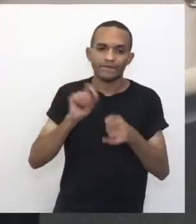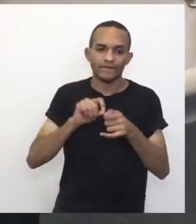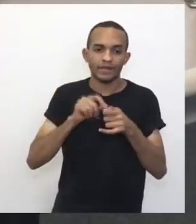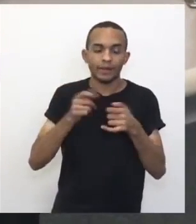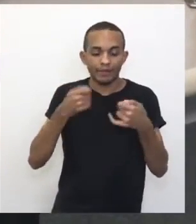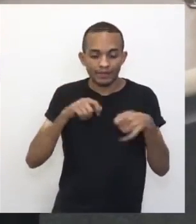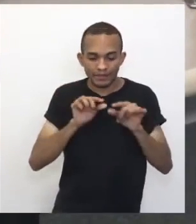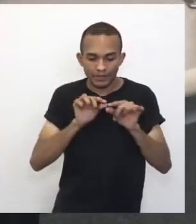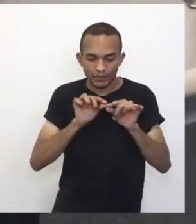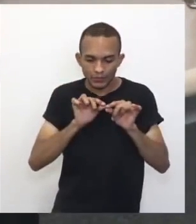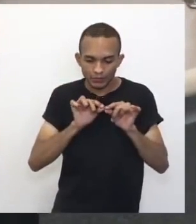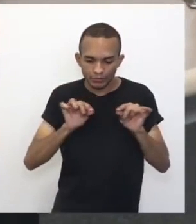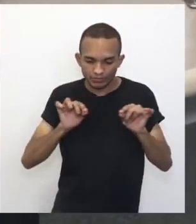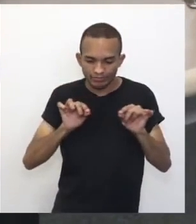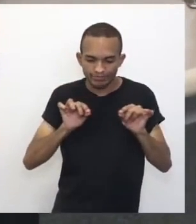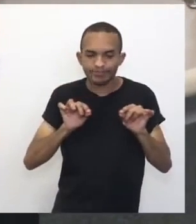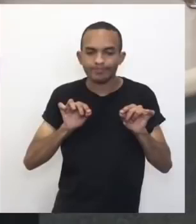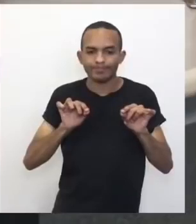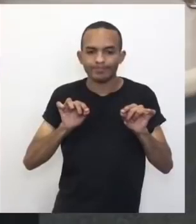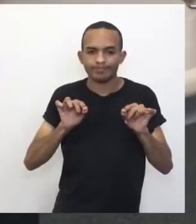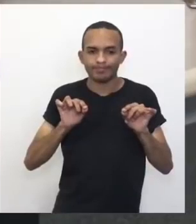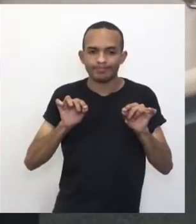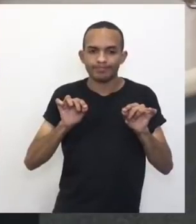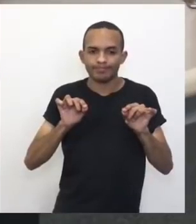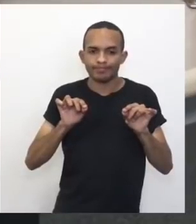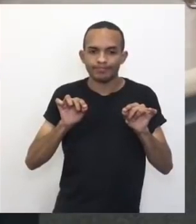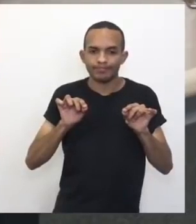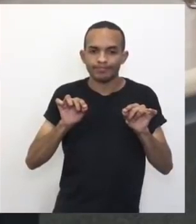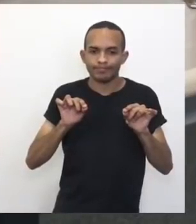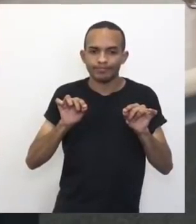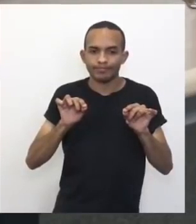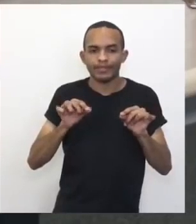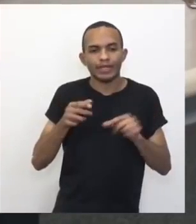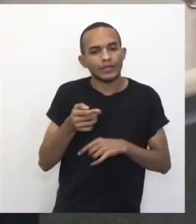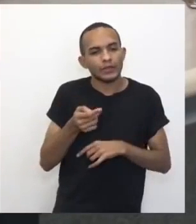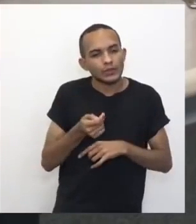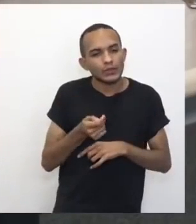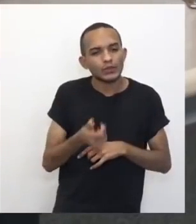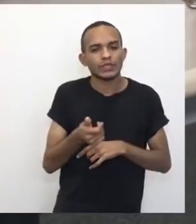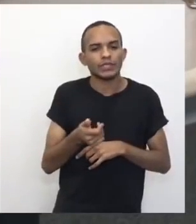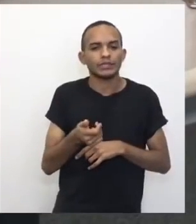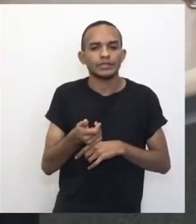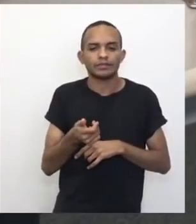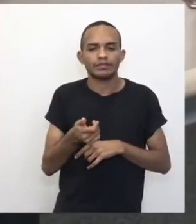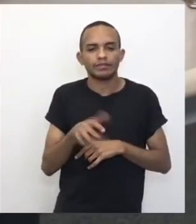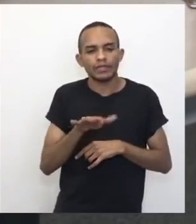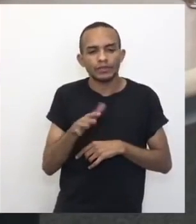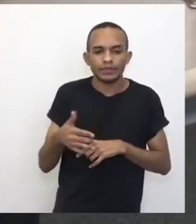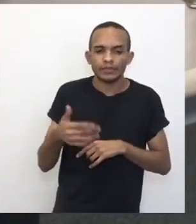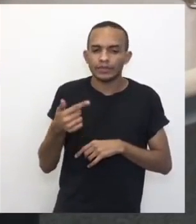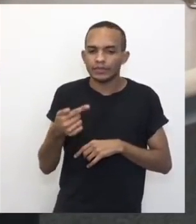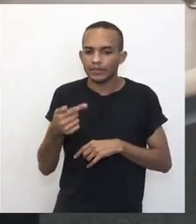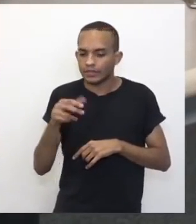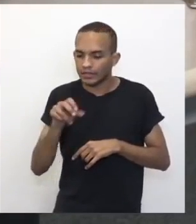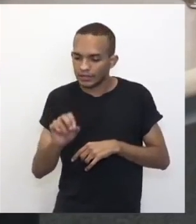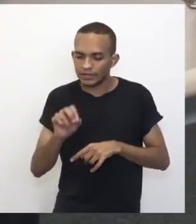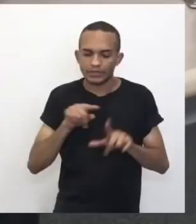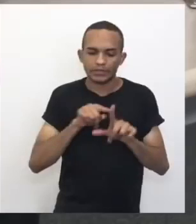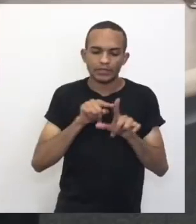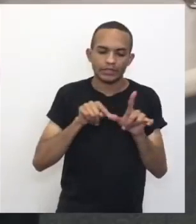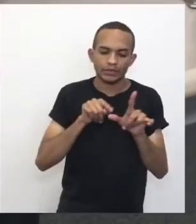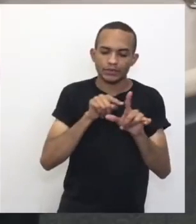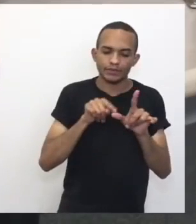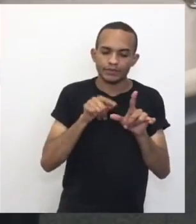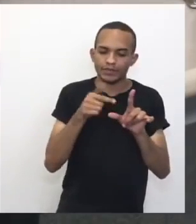essa parte interna desse ângulo em aproximadamente 70 graus.